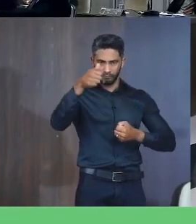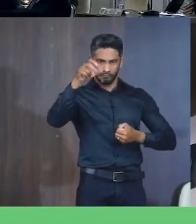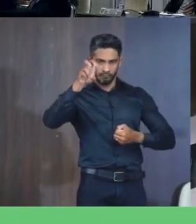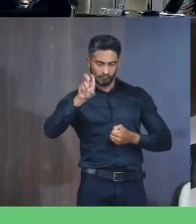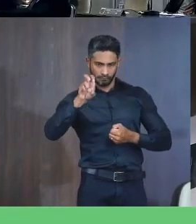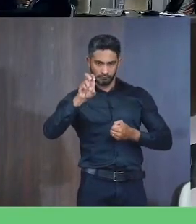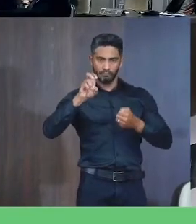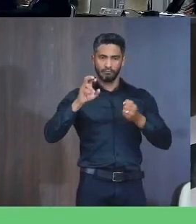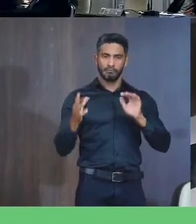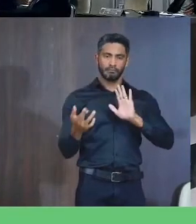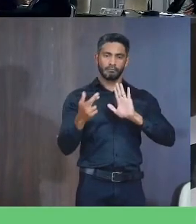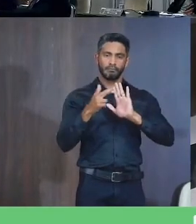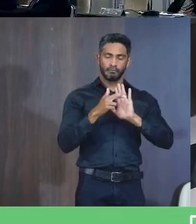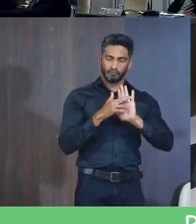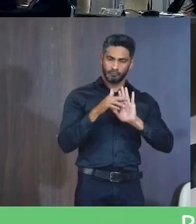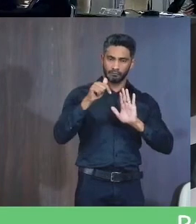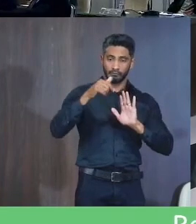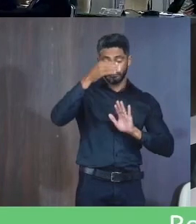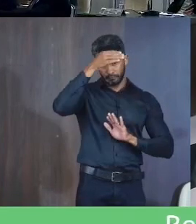interno Desta casa